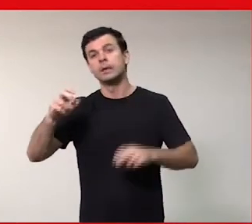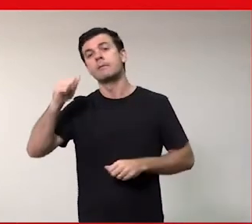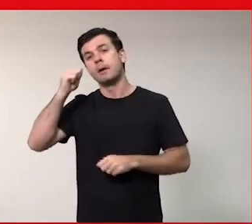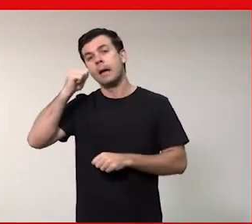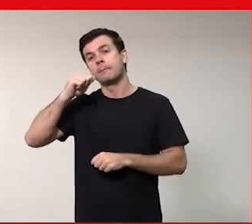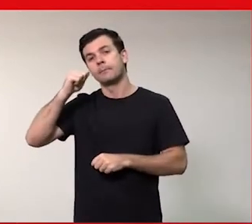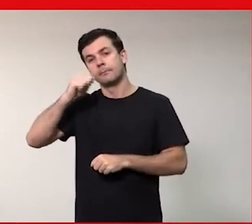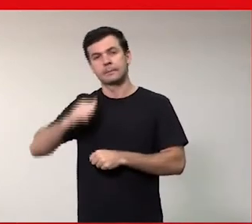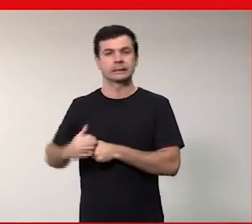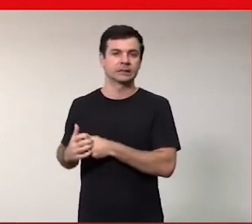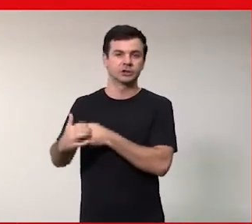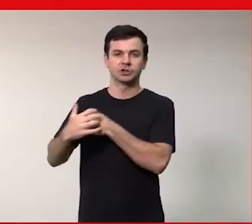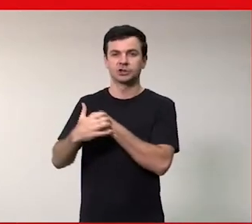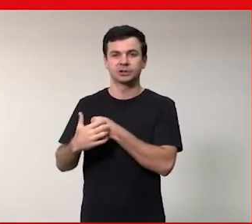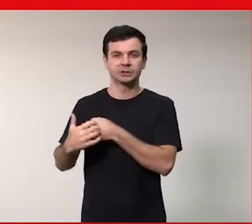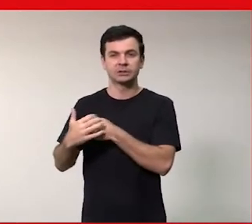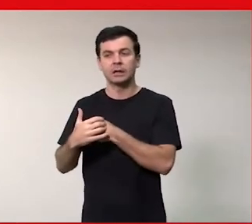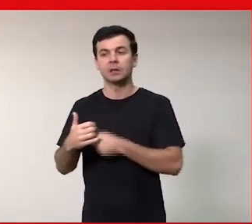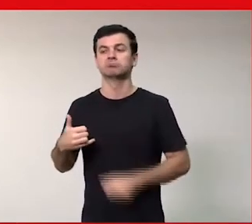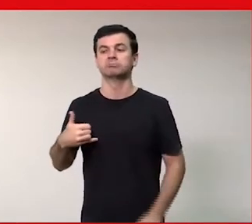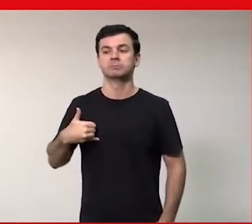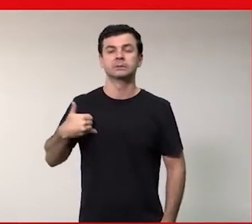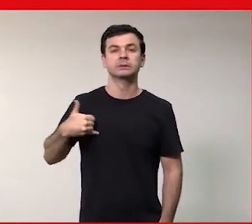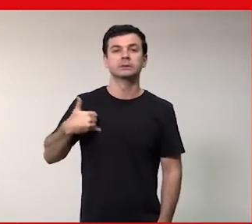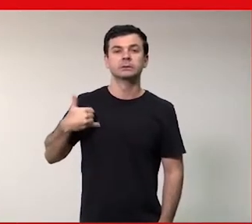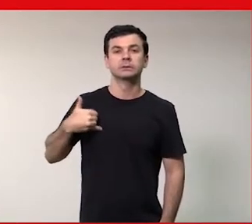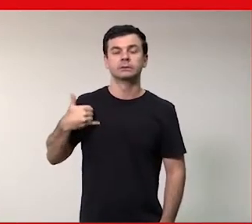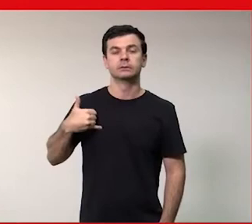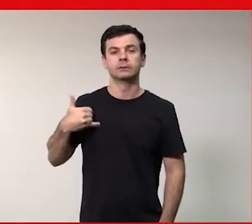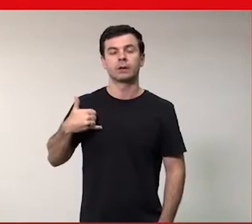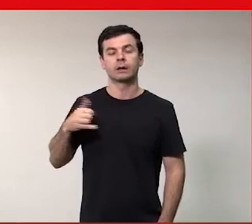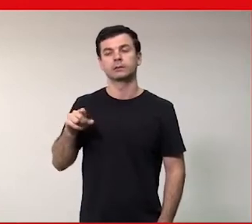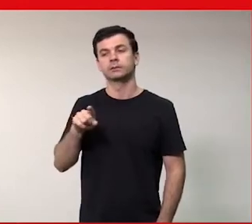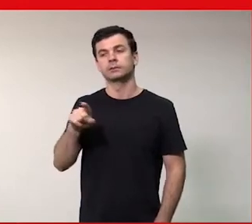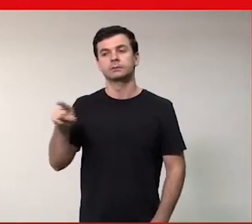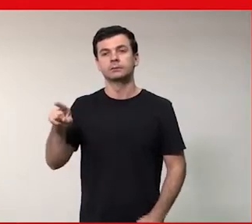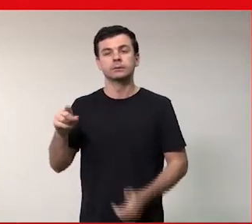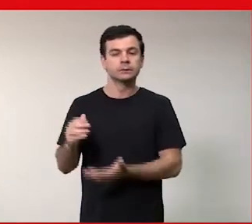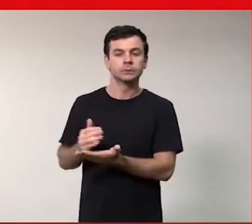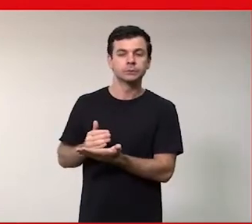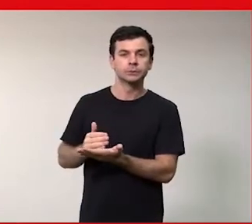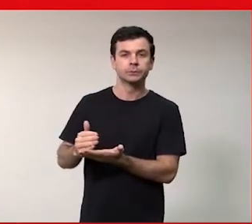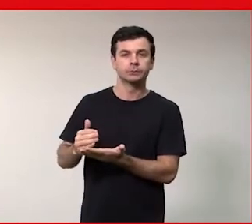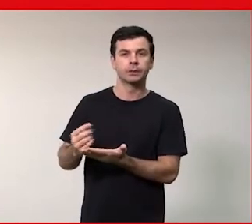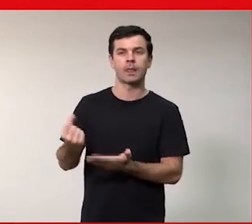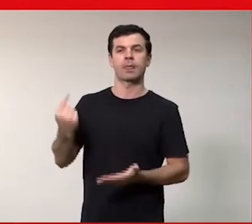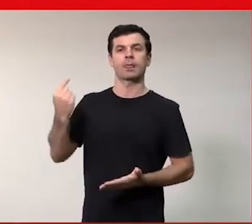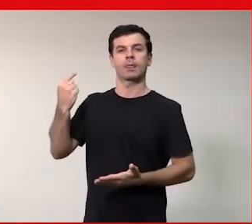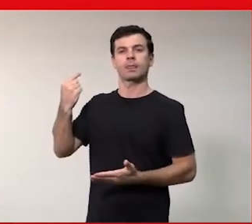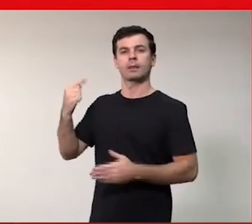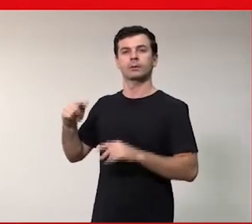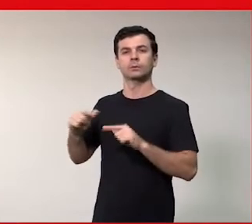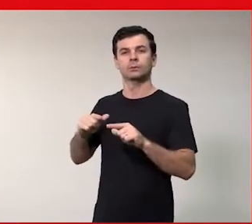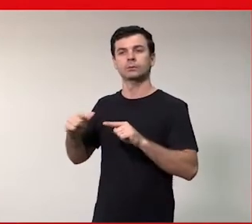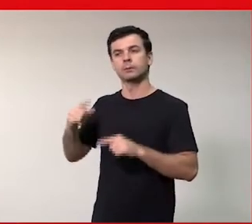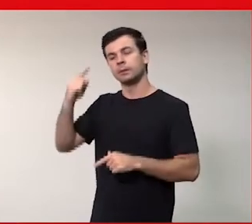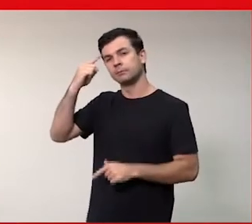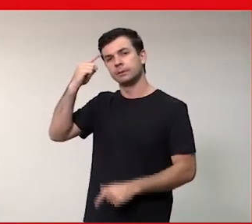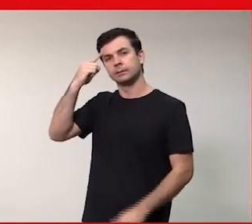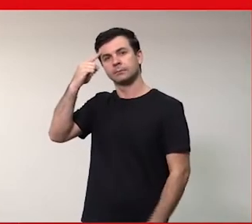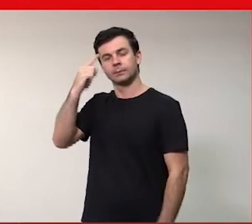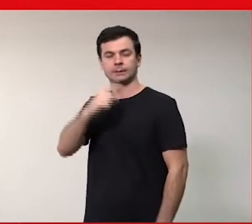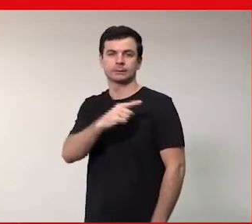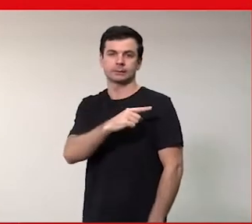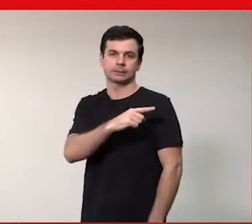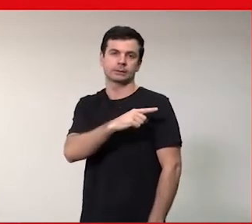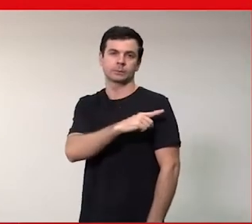sobre a questão da idade que a gente atuou iniciou lá atrás pensando muito no ensino médio hoje a gente